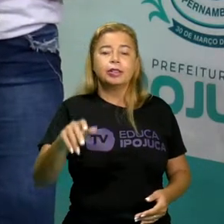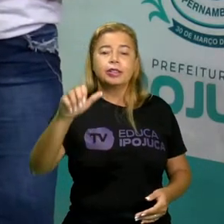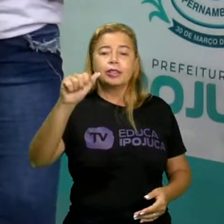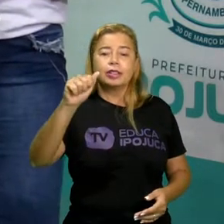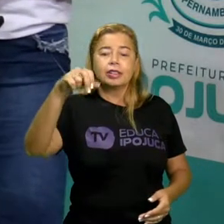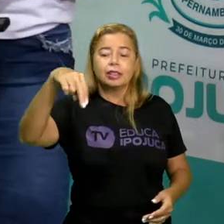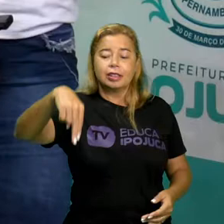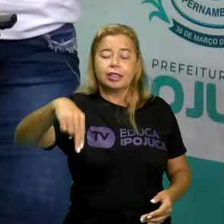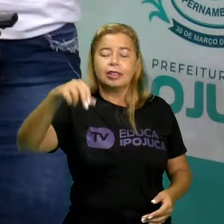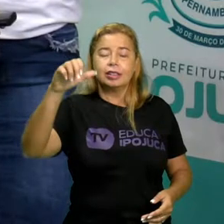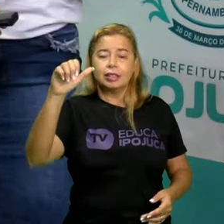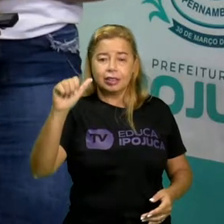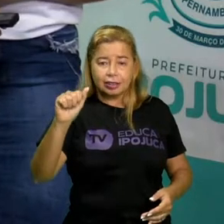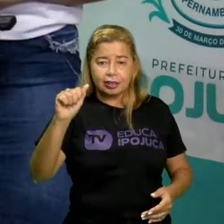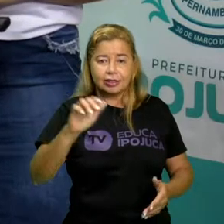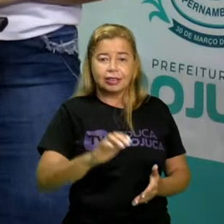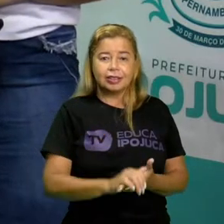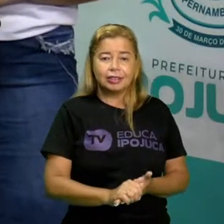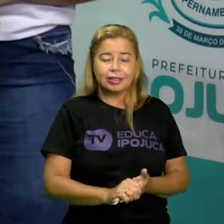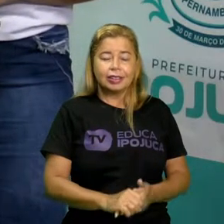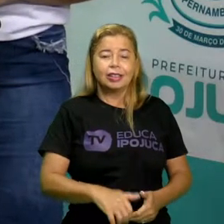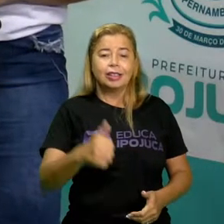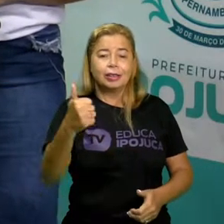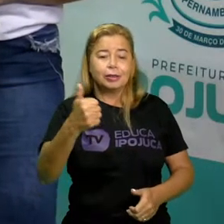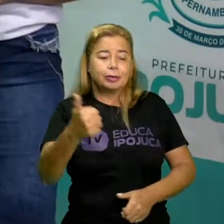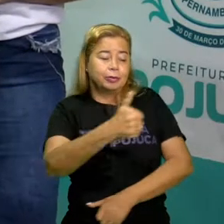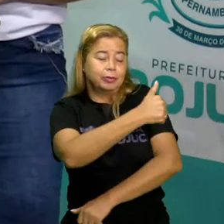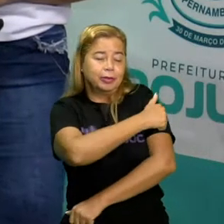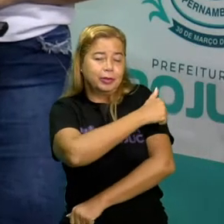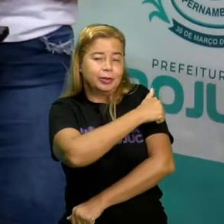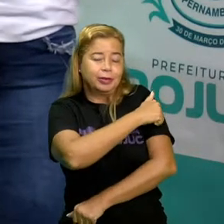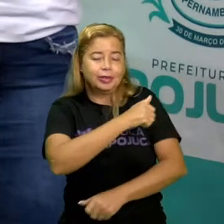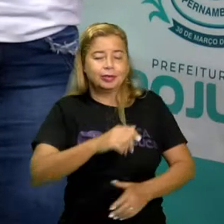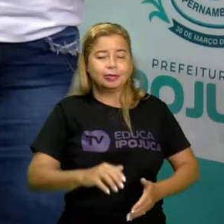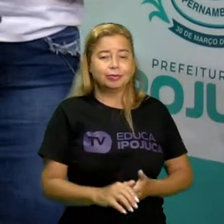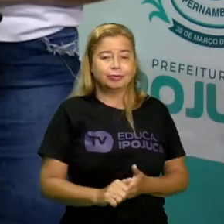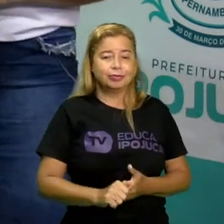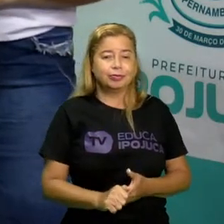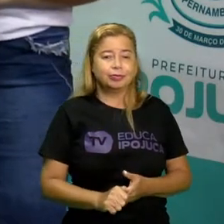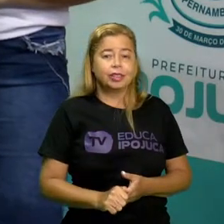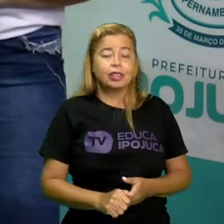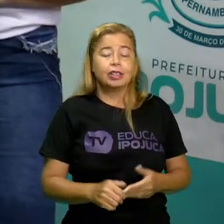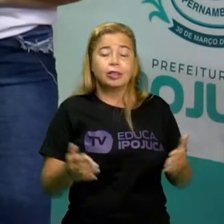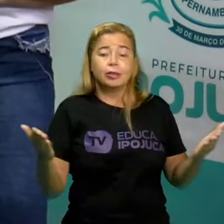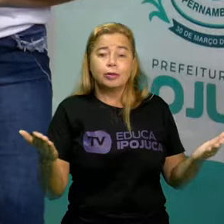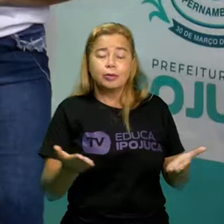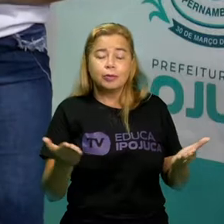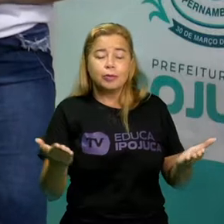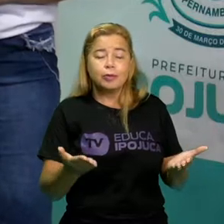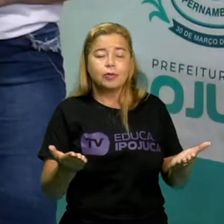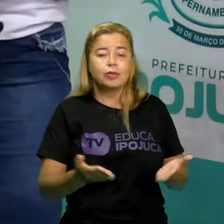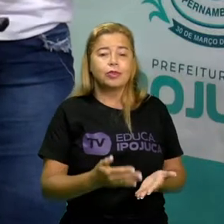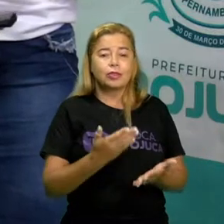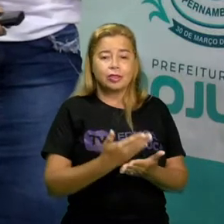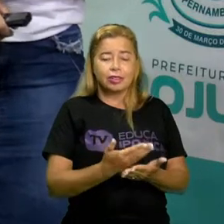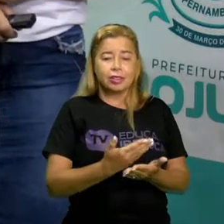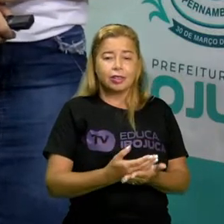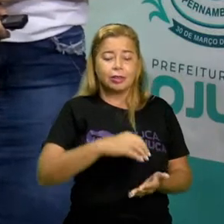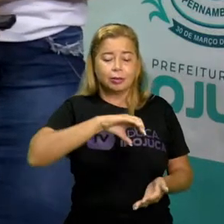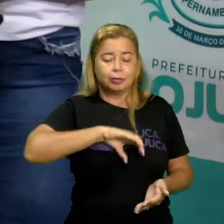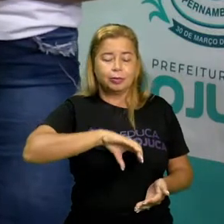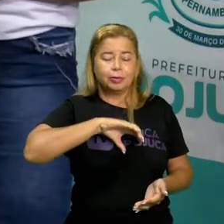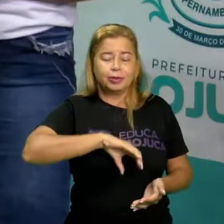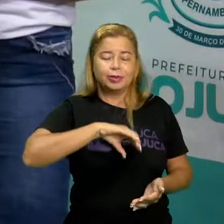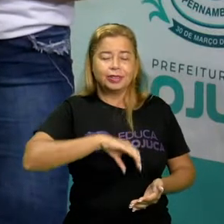estarei com vocês, turminha do primeiro ano. Isso mesmo. E a nossa aula de hoje será de